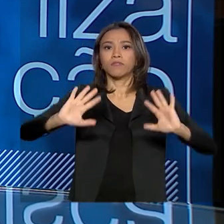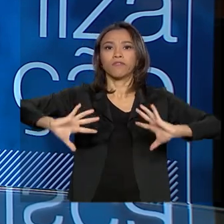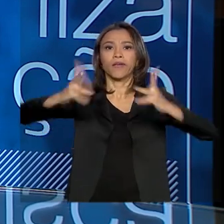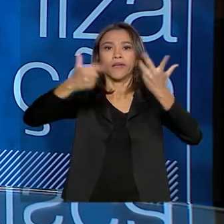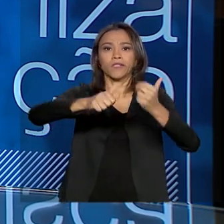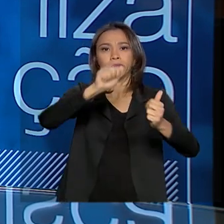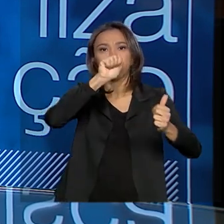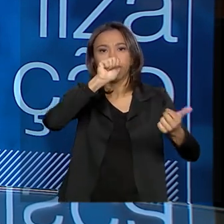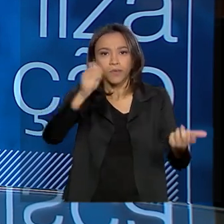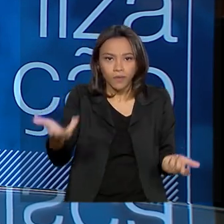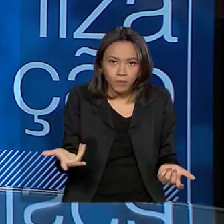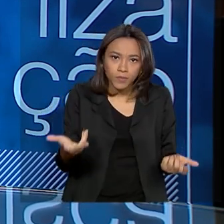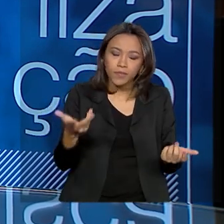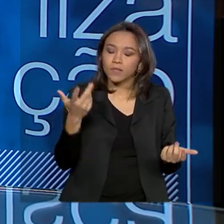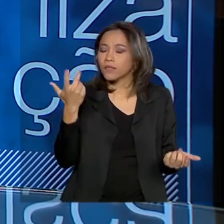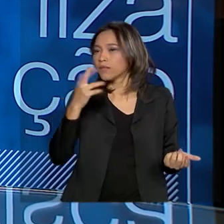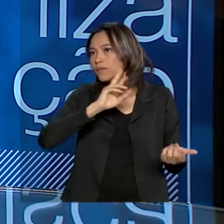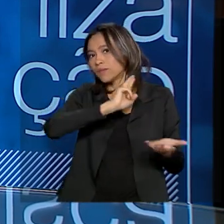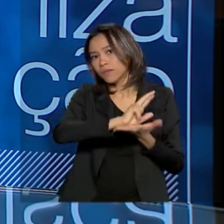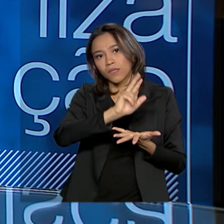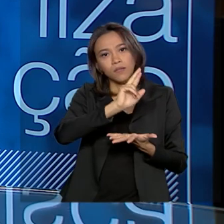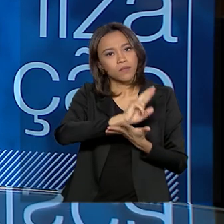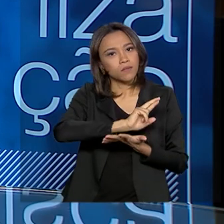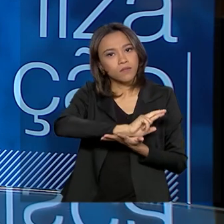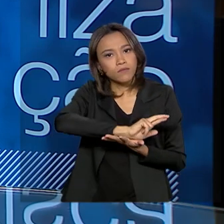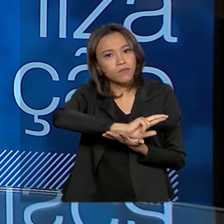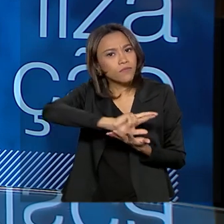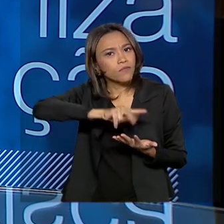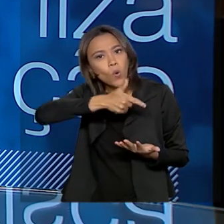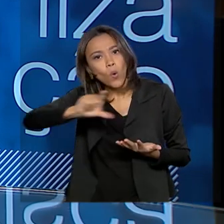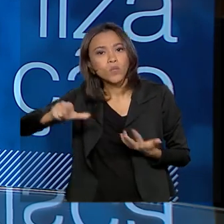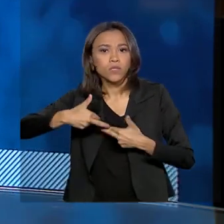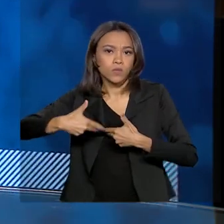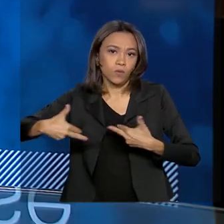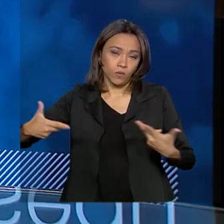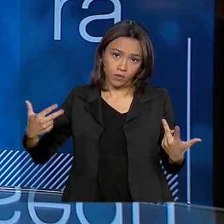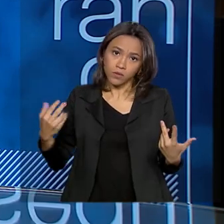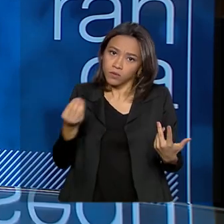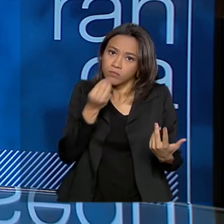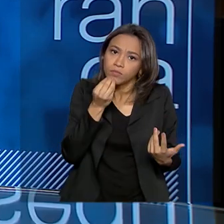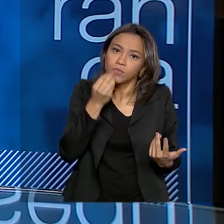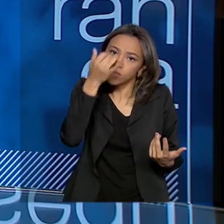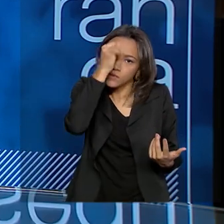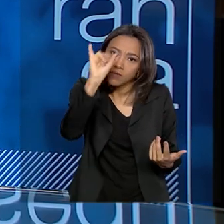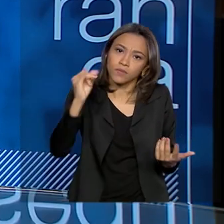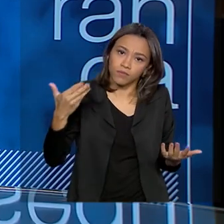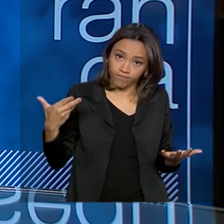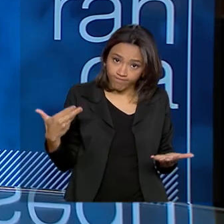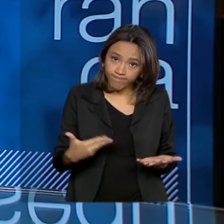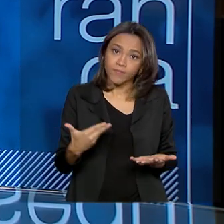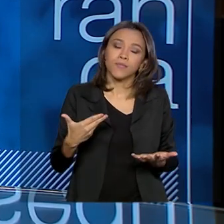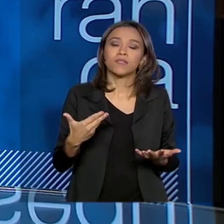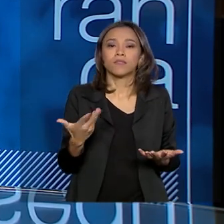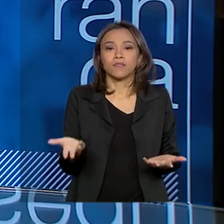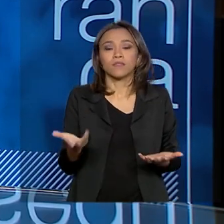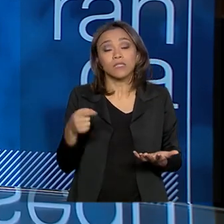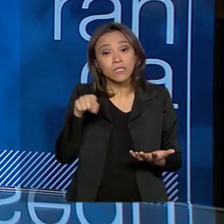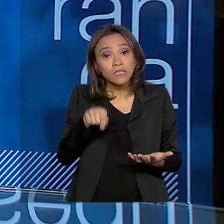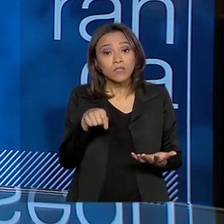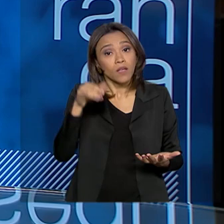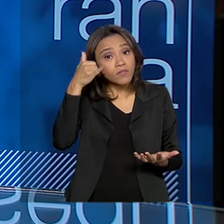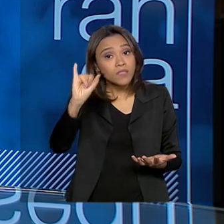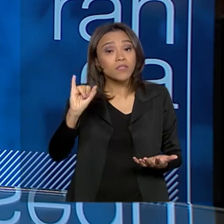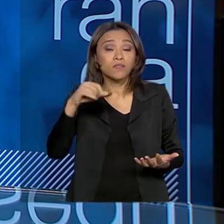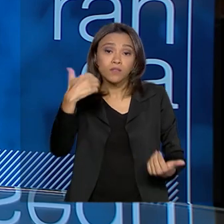alcoólica e usam, veem que tem tantas outras alternativas, né? Que é uma contribuição que o cidadão dá para esse processo